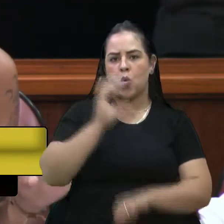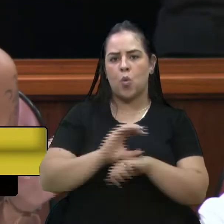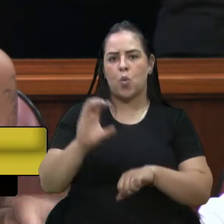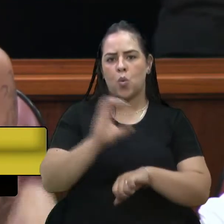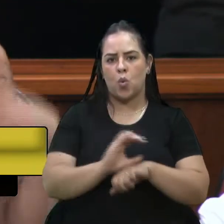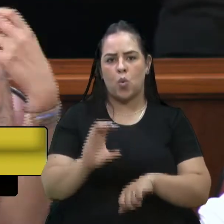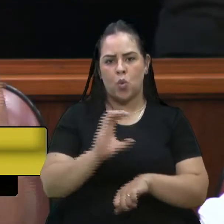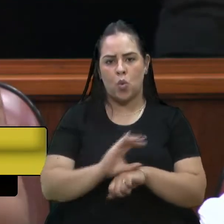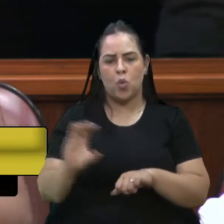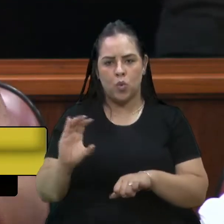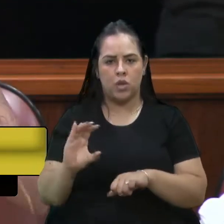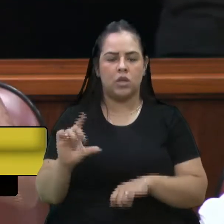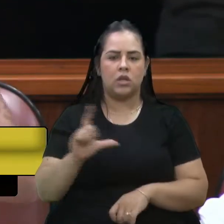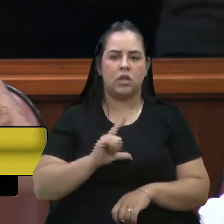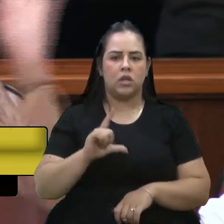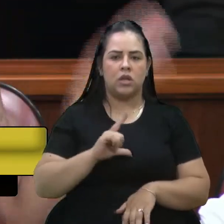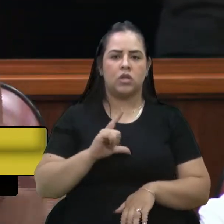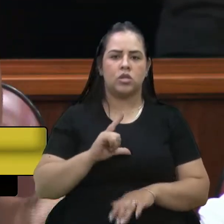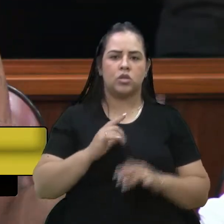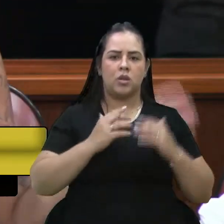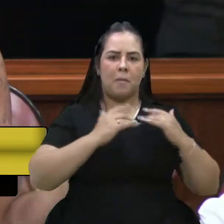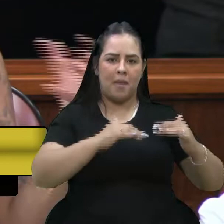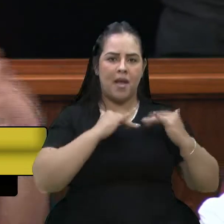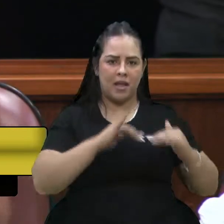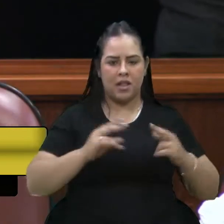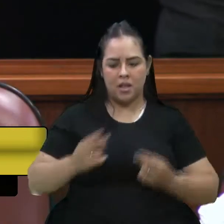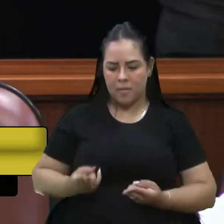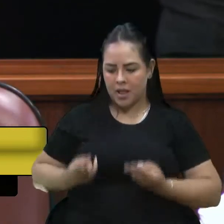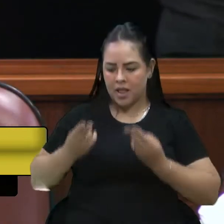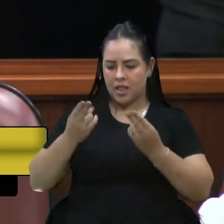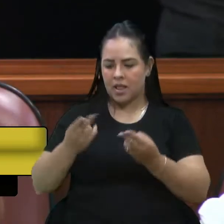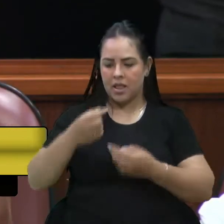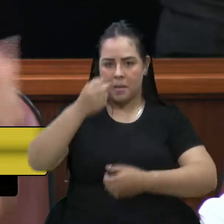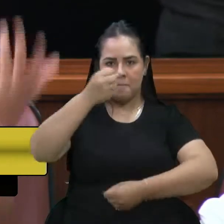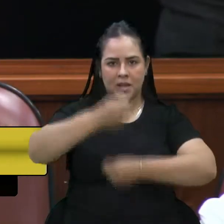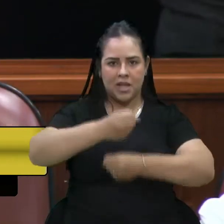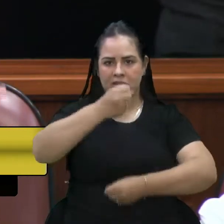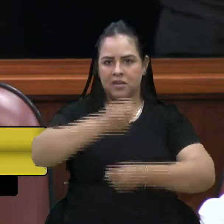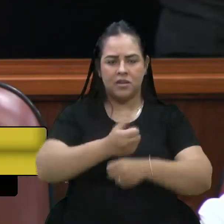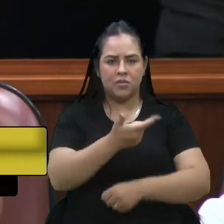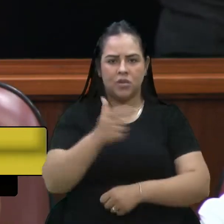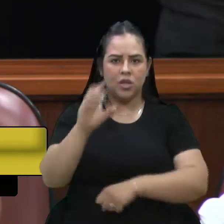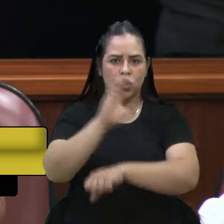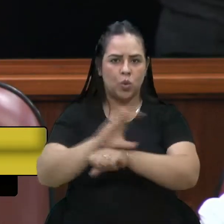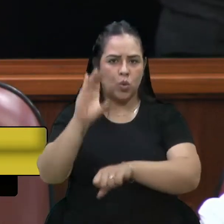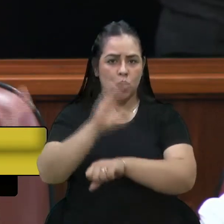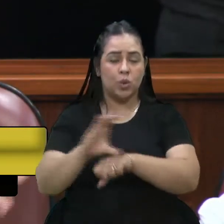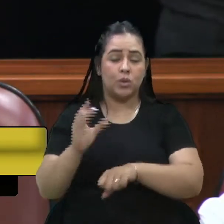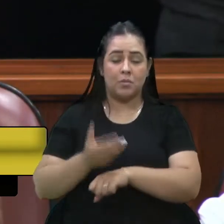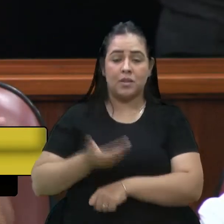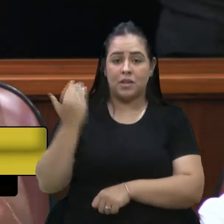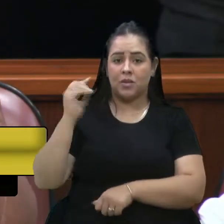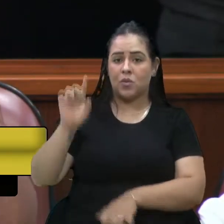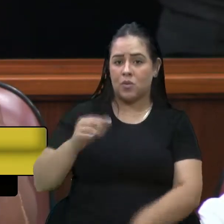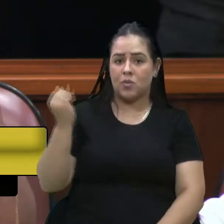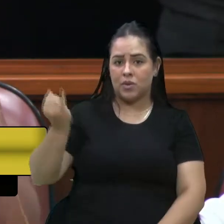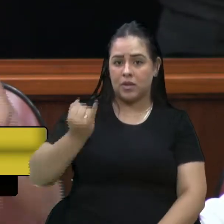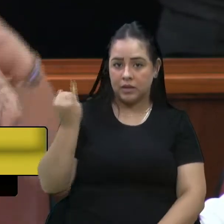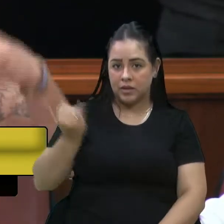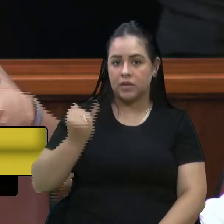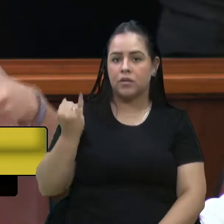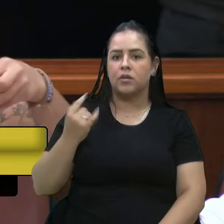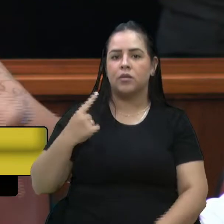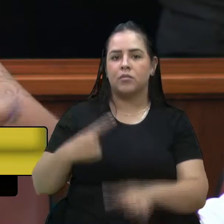operação de máquina, seja a empilhadeira, seja a prensa. E esses cursos também eram importantes, a maioria que